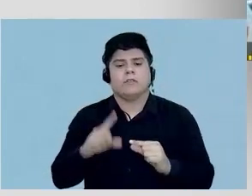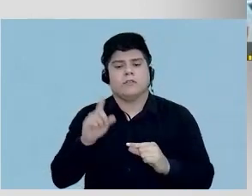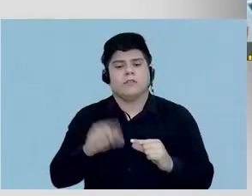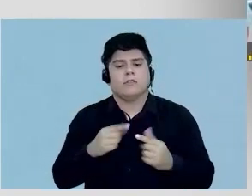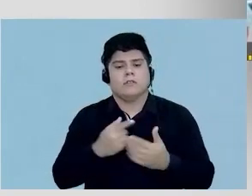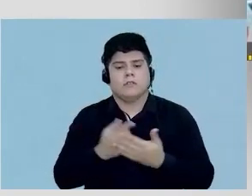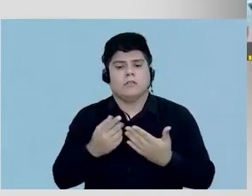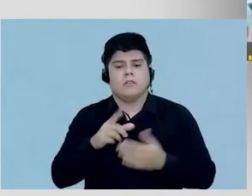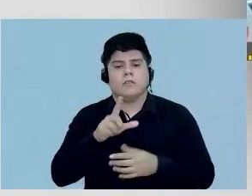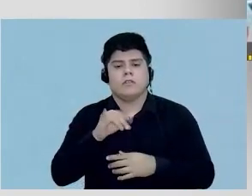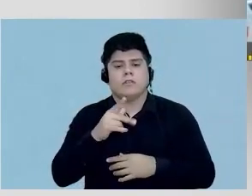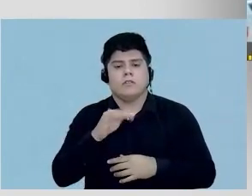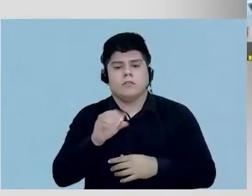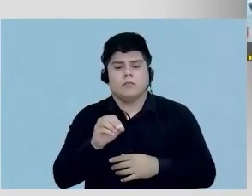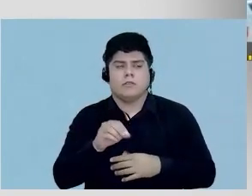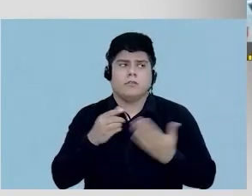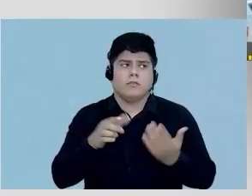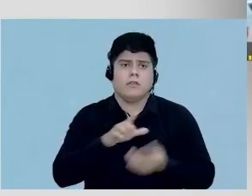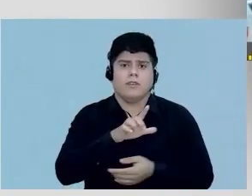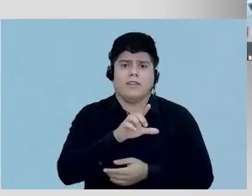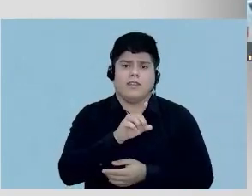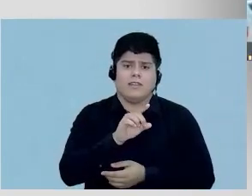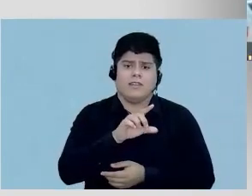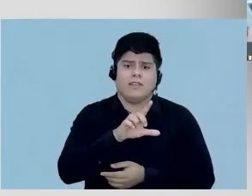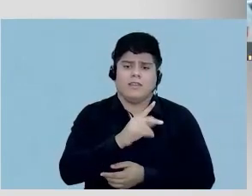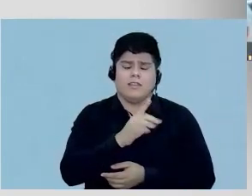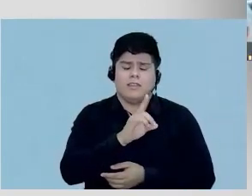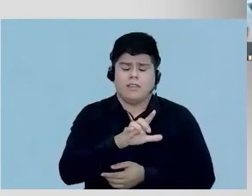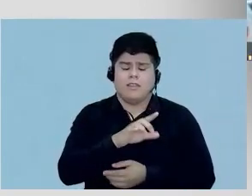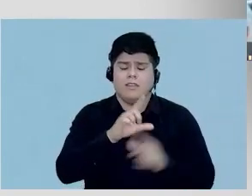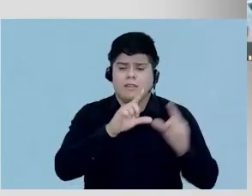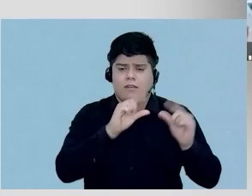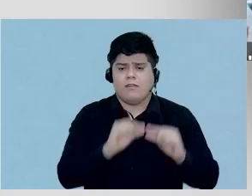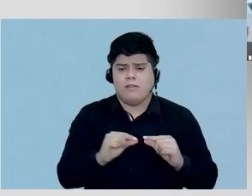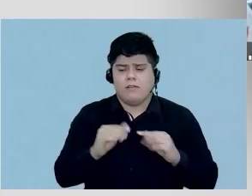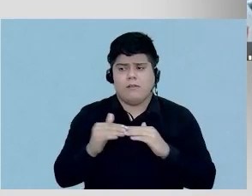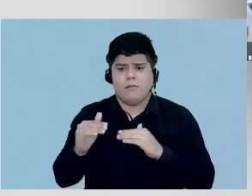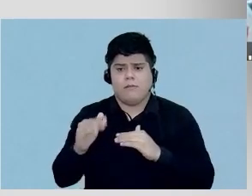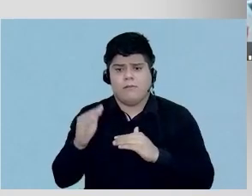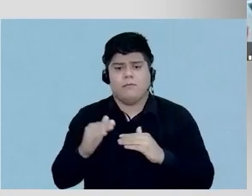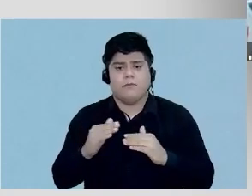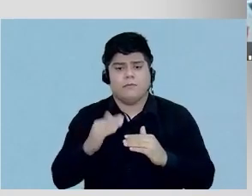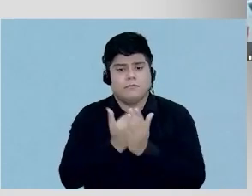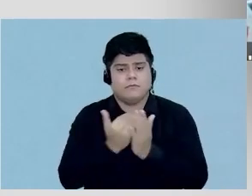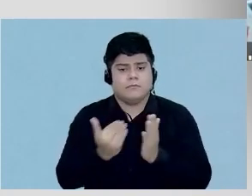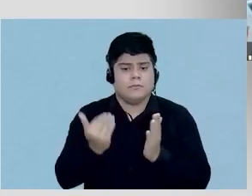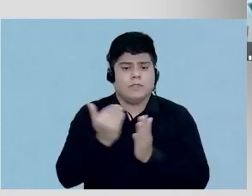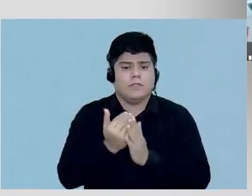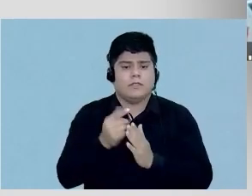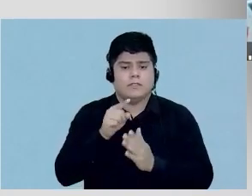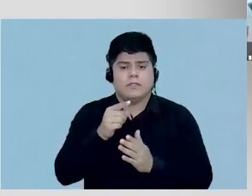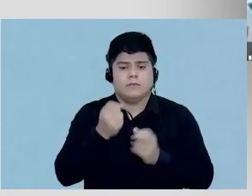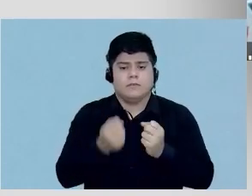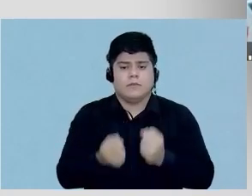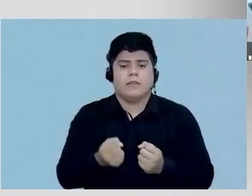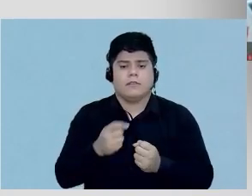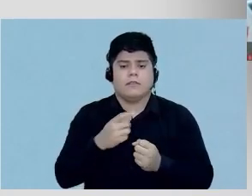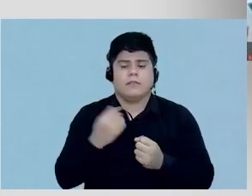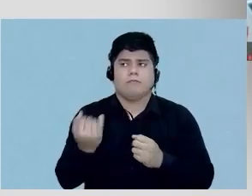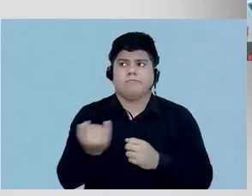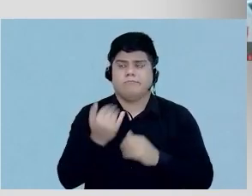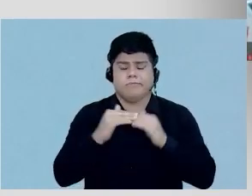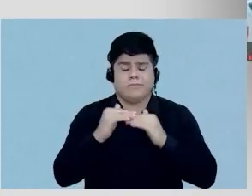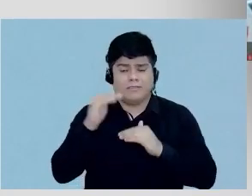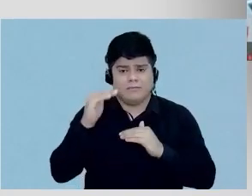líquidos dele, apesar do LDL dele ser baixo, fazer um controle maior, intensificar o peso dele que ainda está muito alto